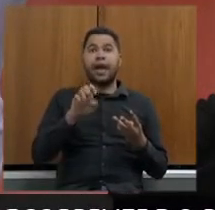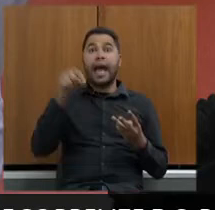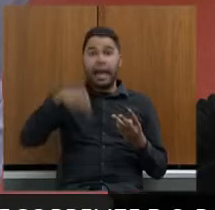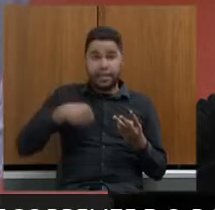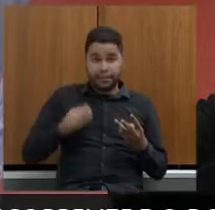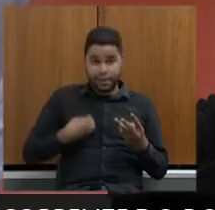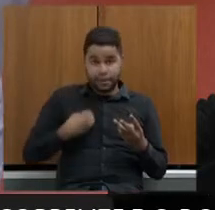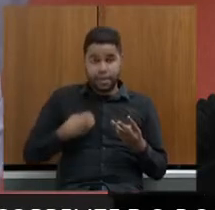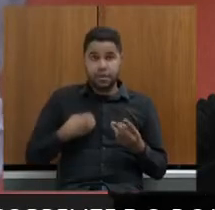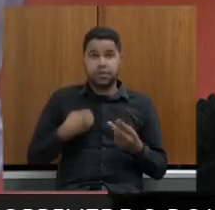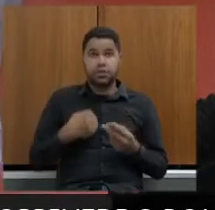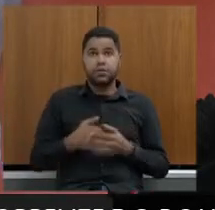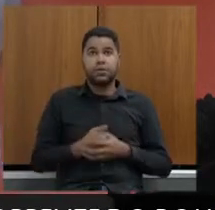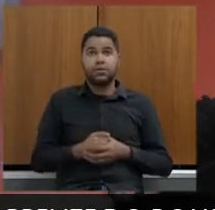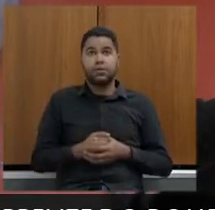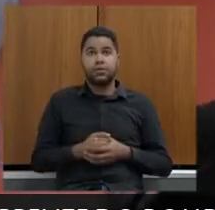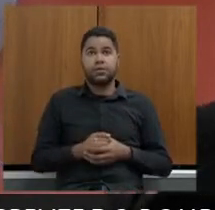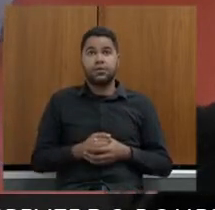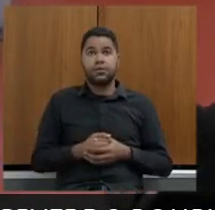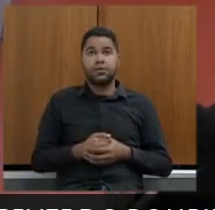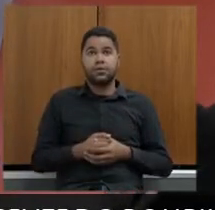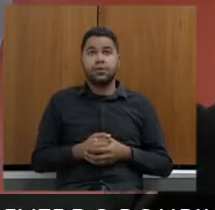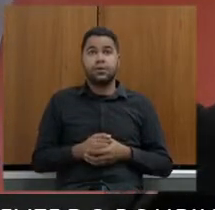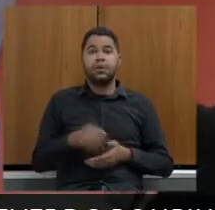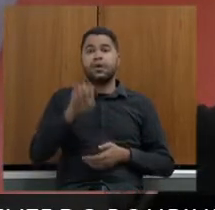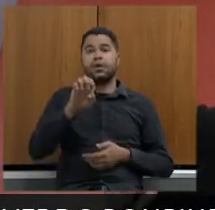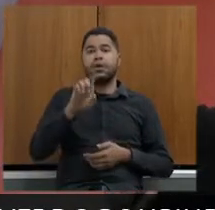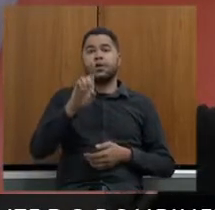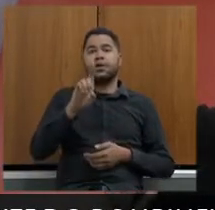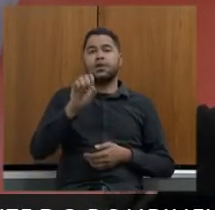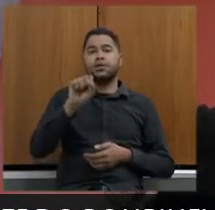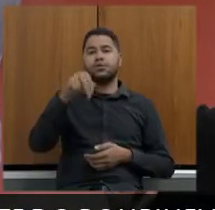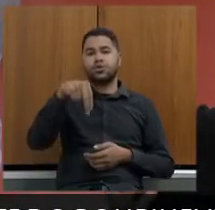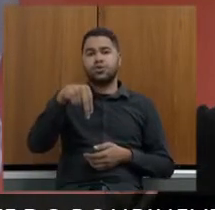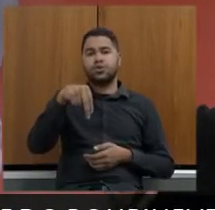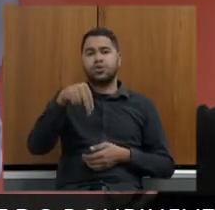presentes sim por favor Edson de Araújo